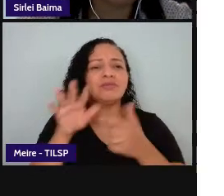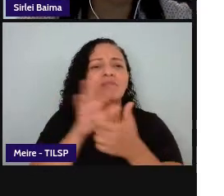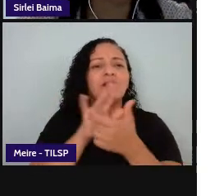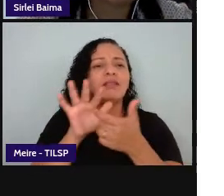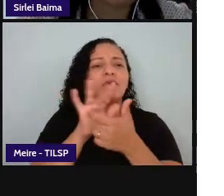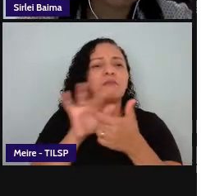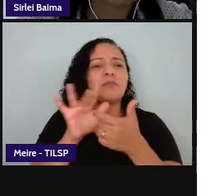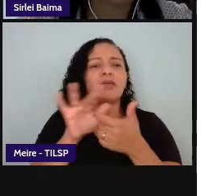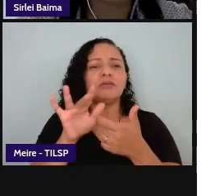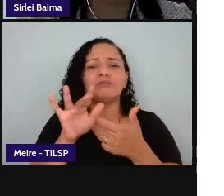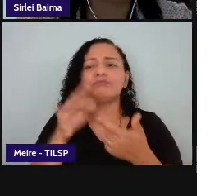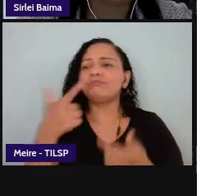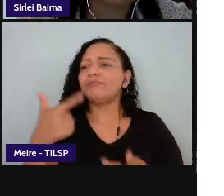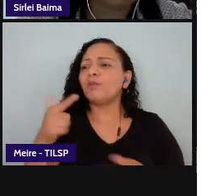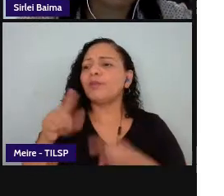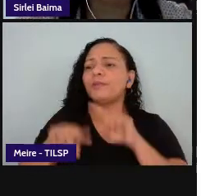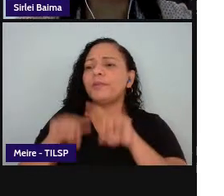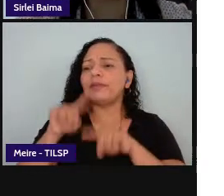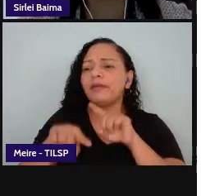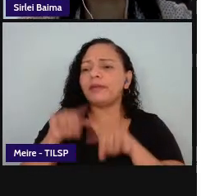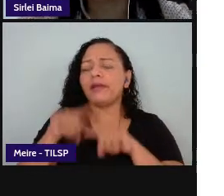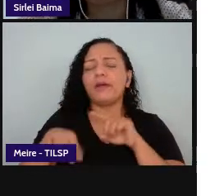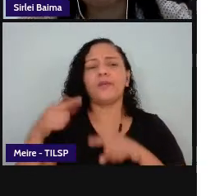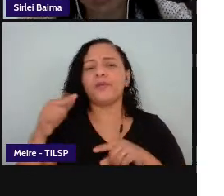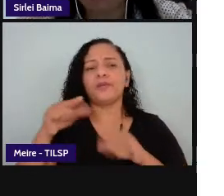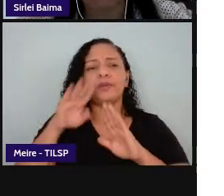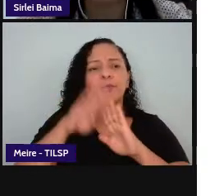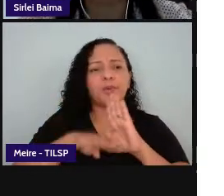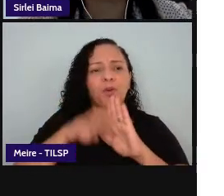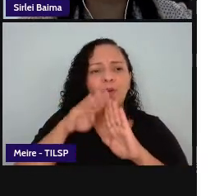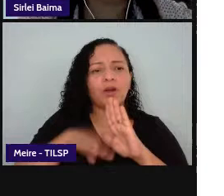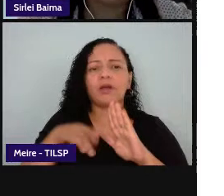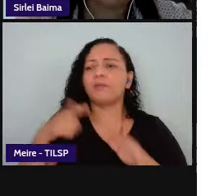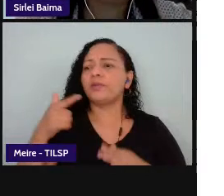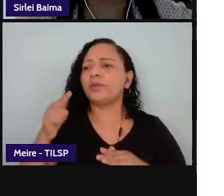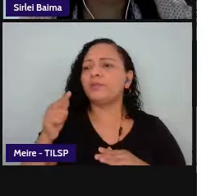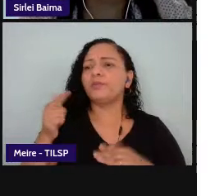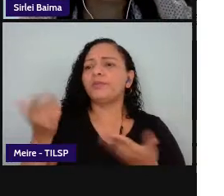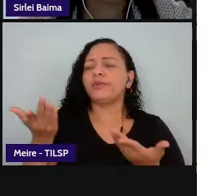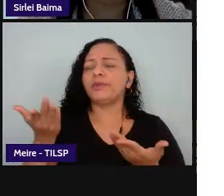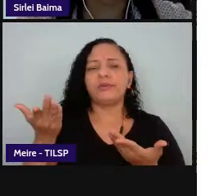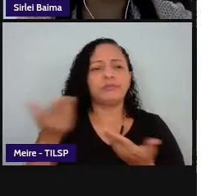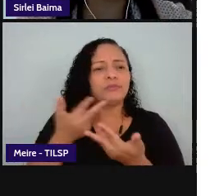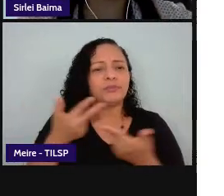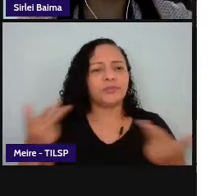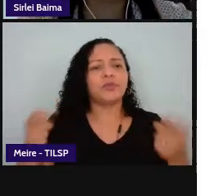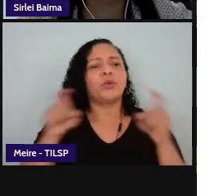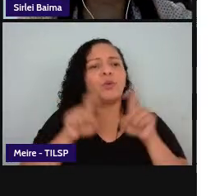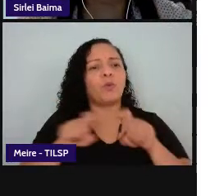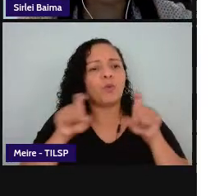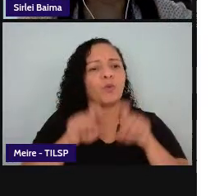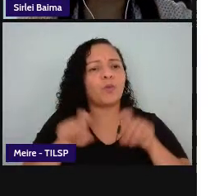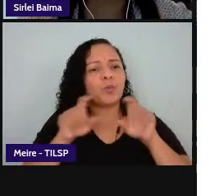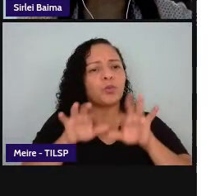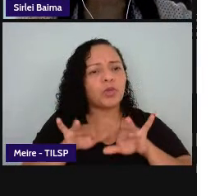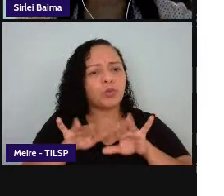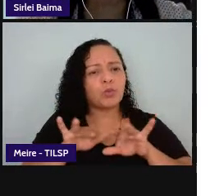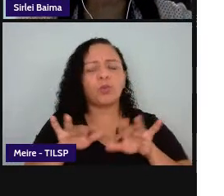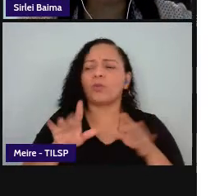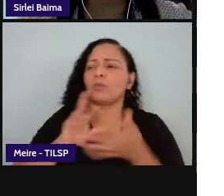eu tenha esses aparatos sem que eu tenha programas sem que eu tenha ferramentas apps computadores enfim